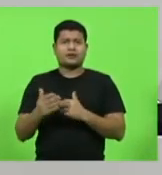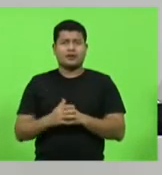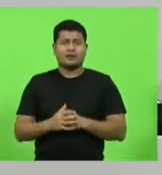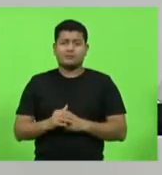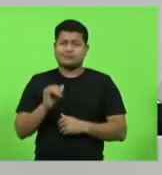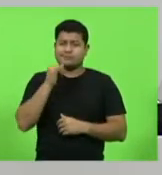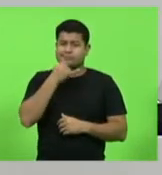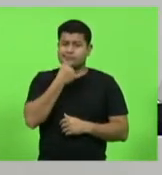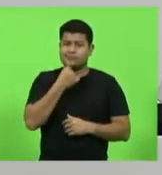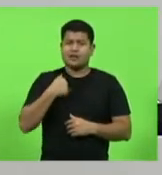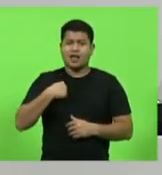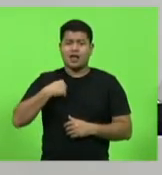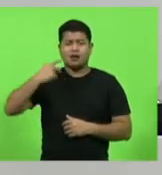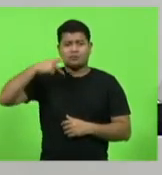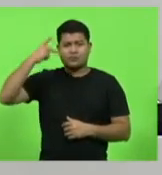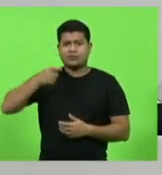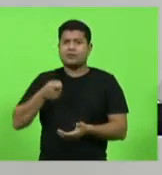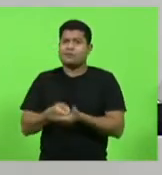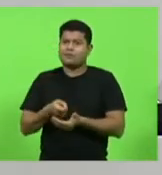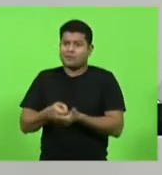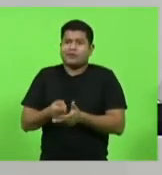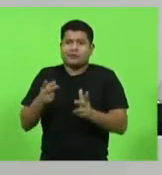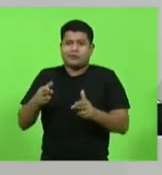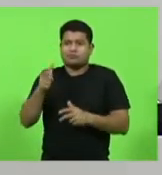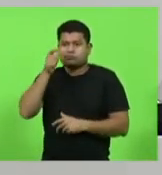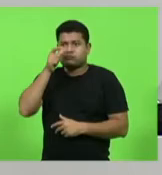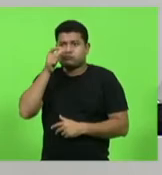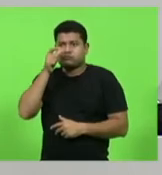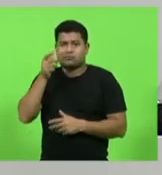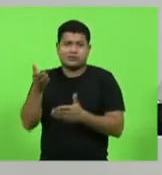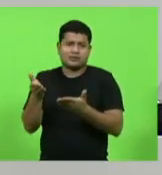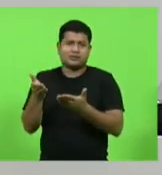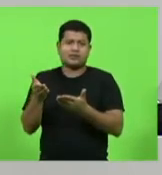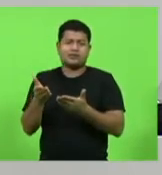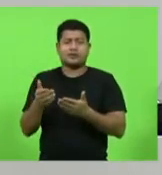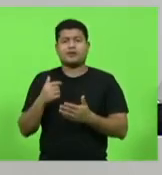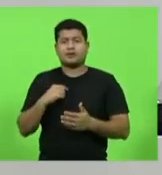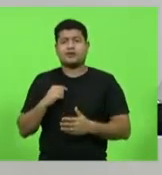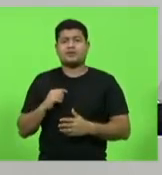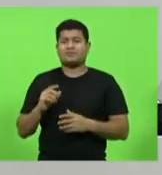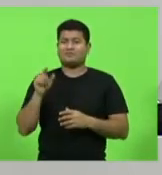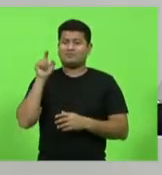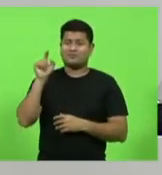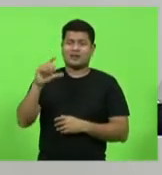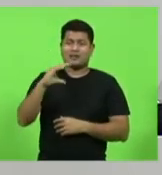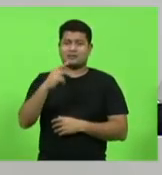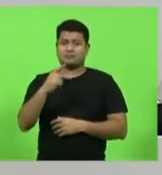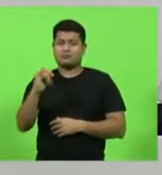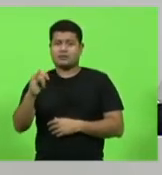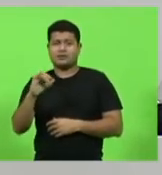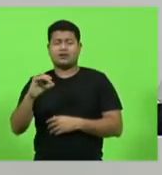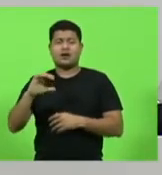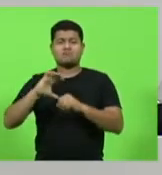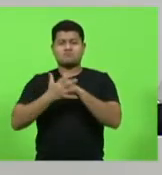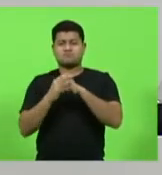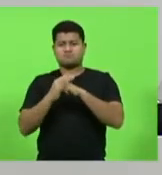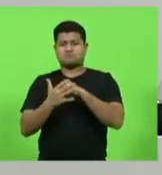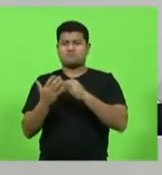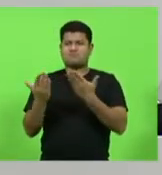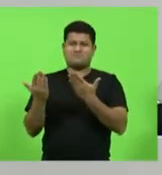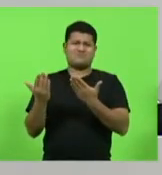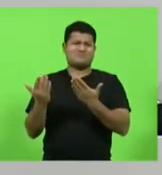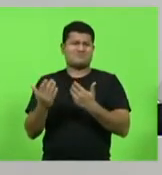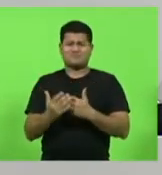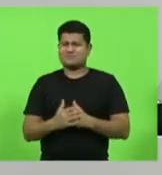infelizmente, como político, a gente é obrigado a acompanhar o que tem sido a CPI do Covid. Mais